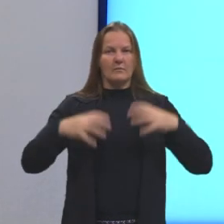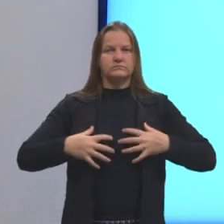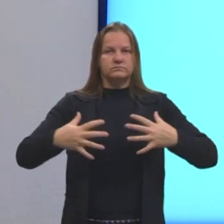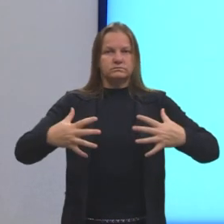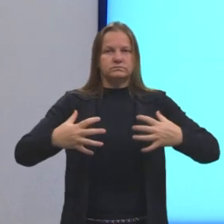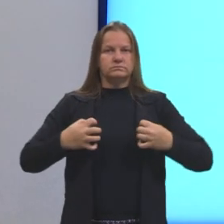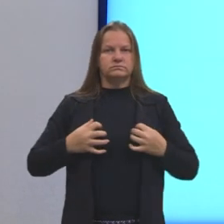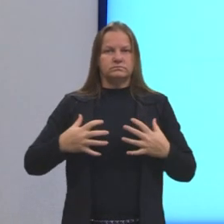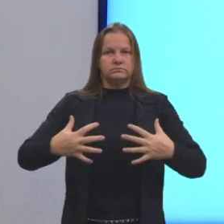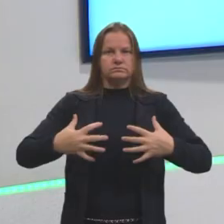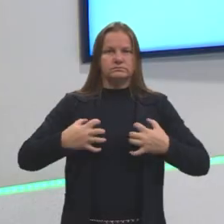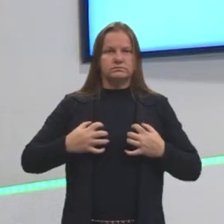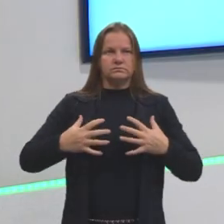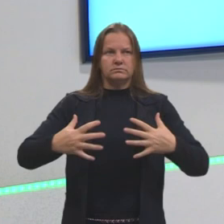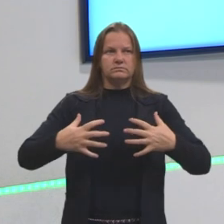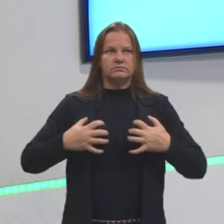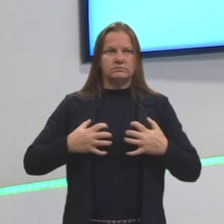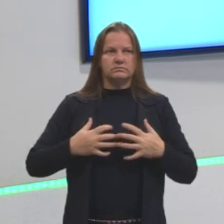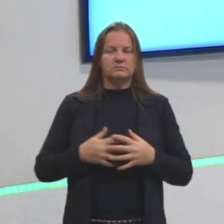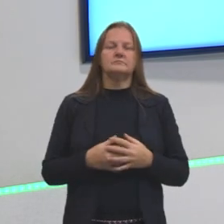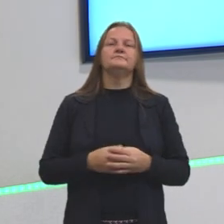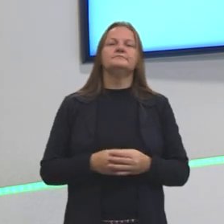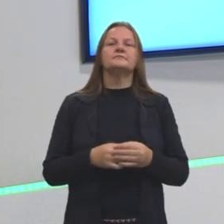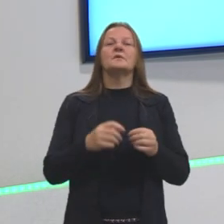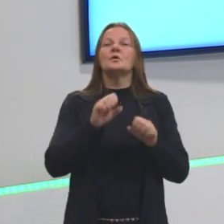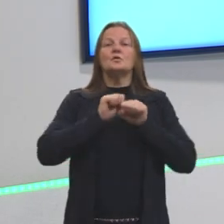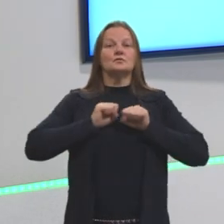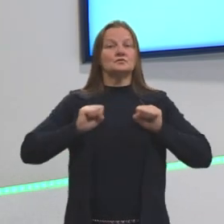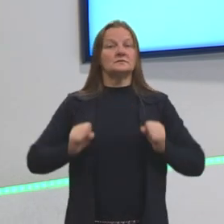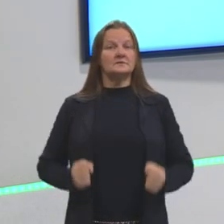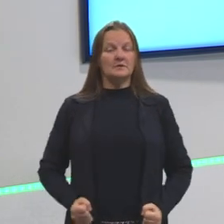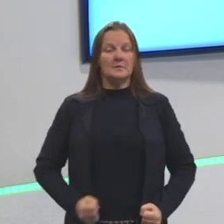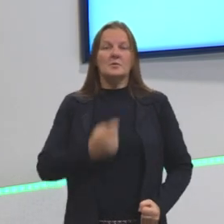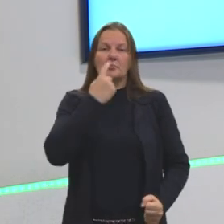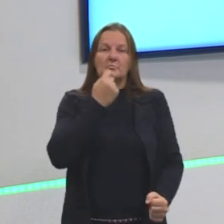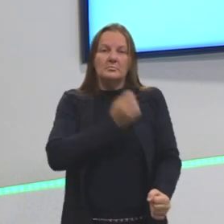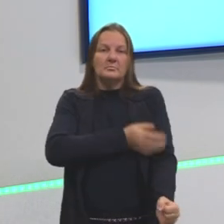isso que faz, é esse caminho que faz o nosso sistema circulatório.